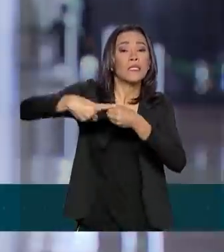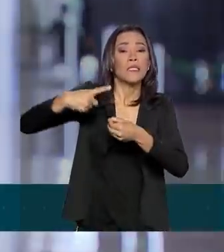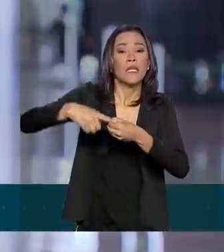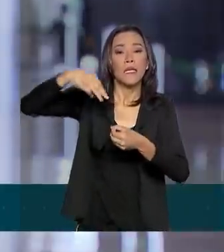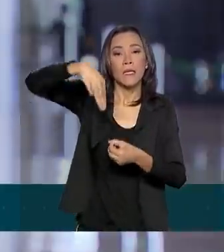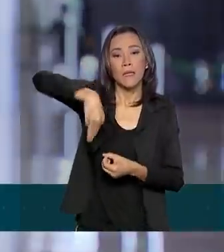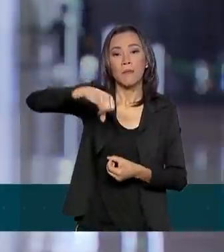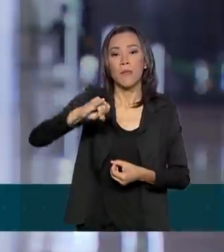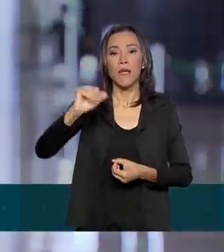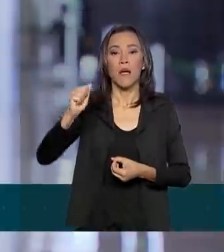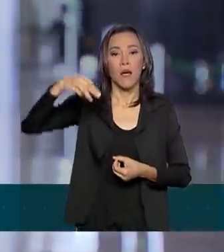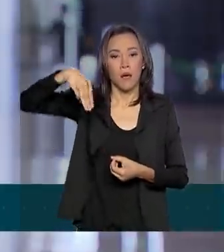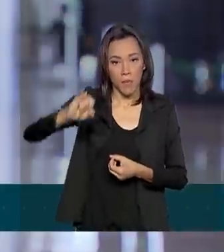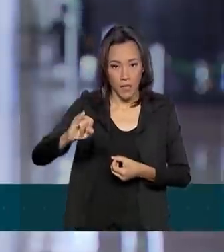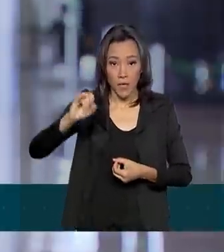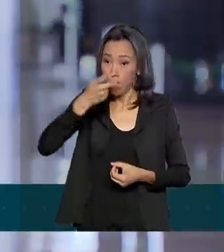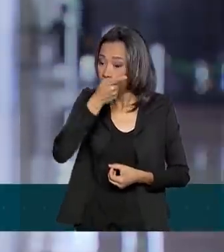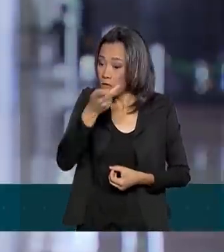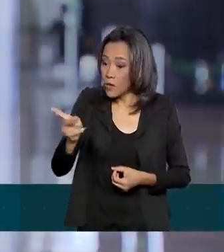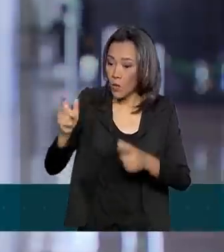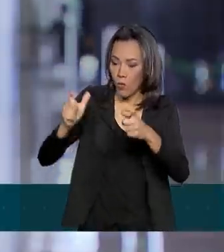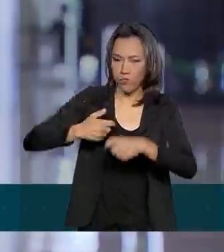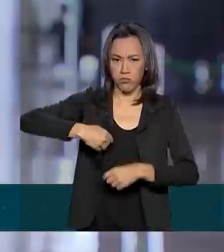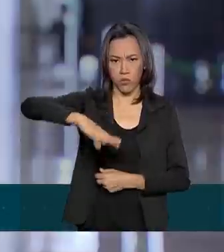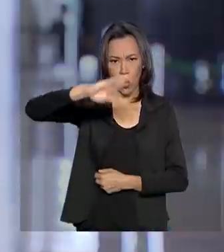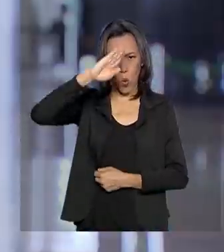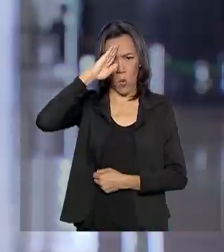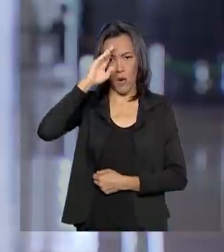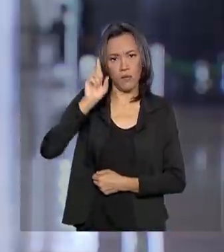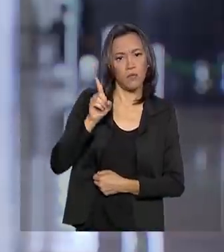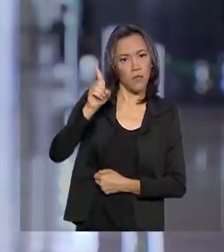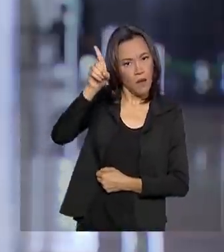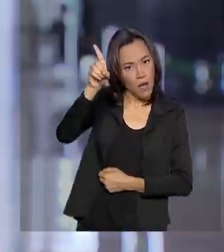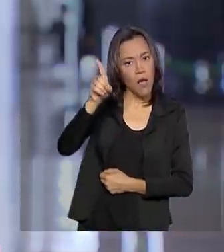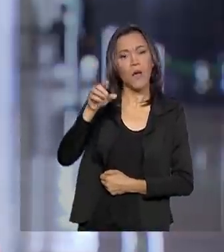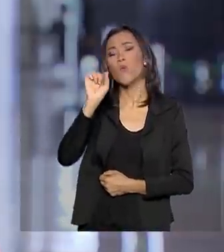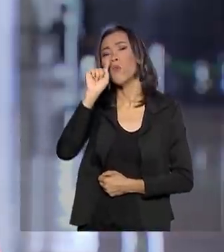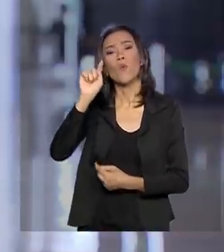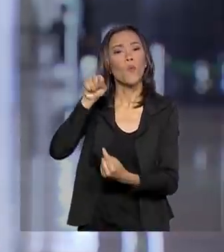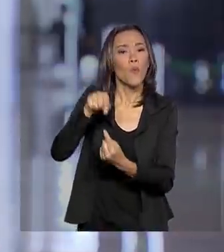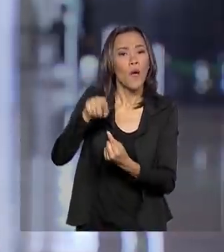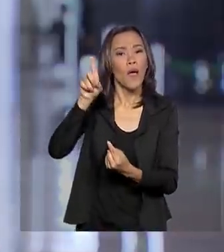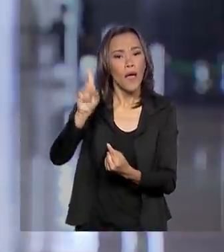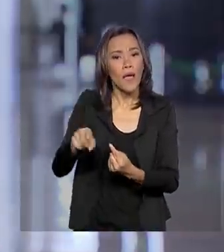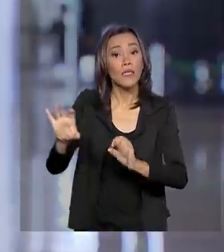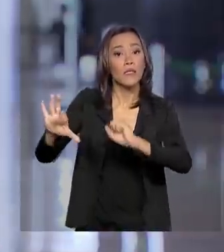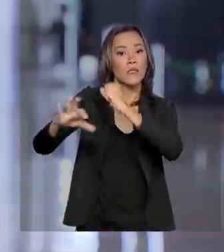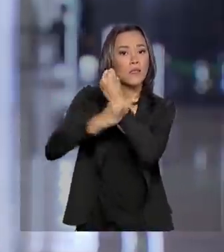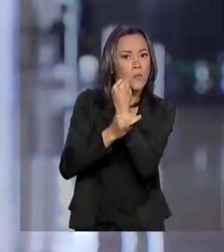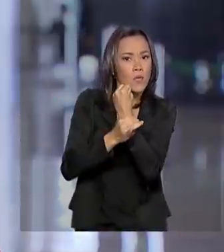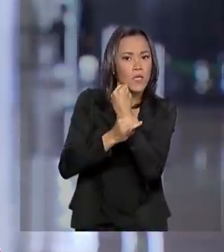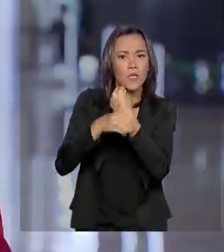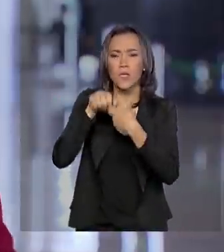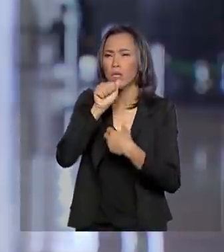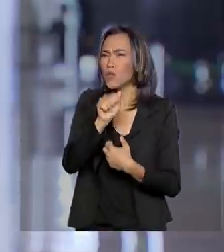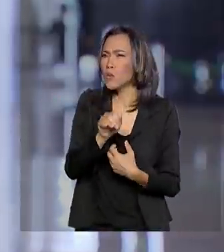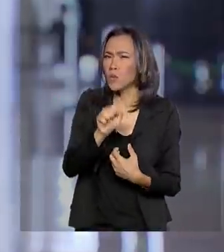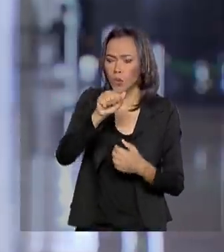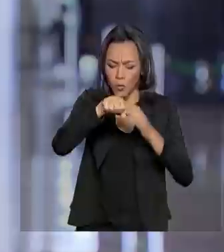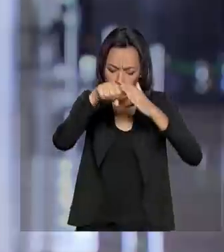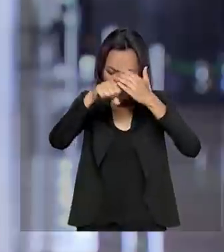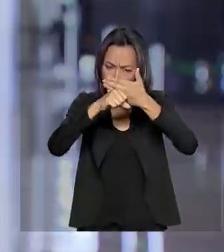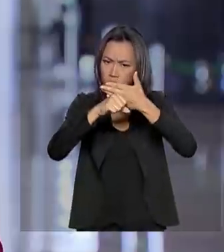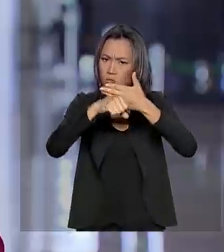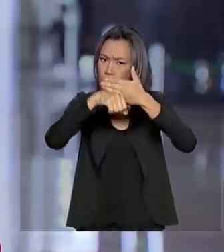visita o Comando Militar do Sul, organização norte-americana destinada a tratar da segurança em todo o hemisfério sul.